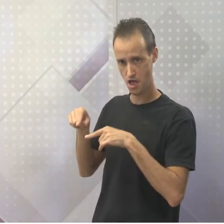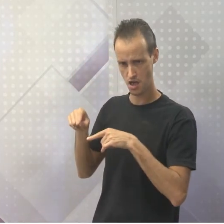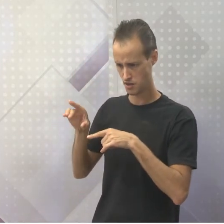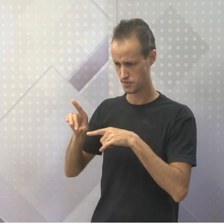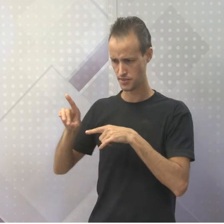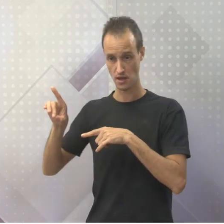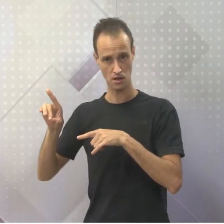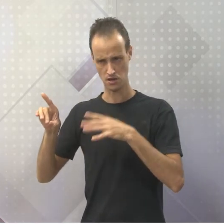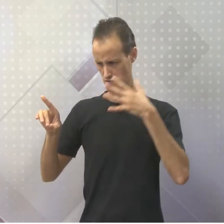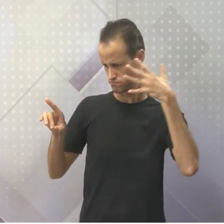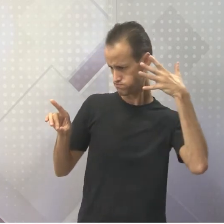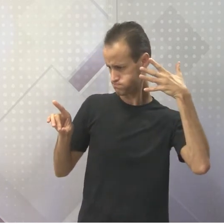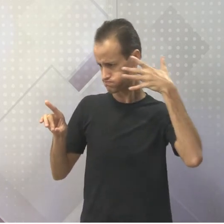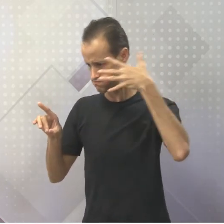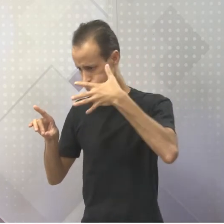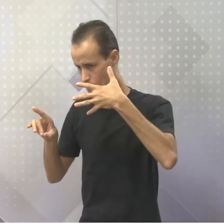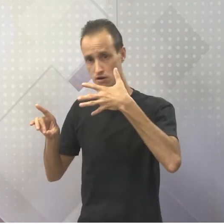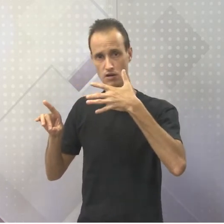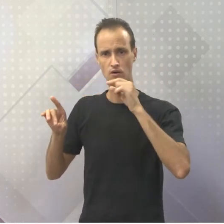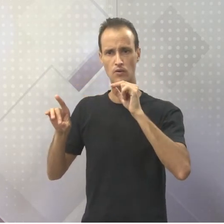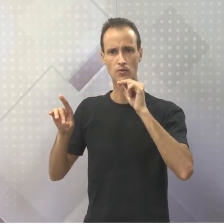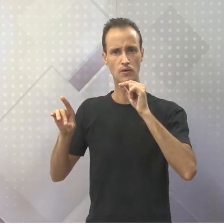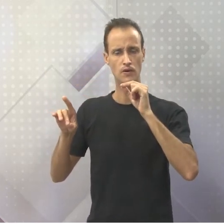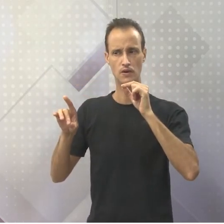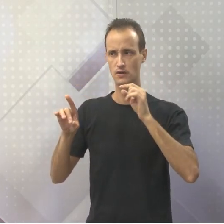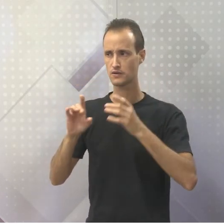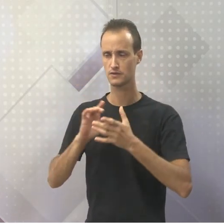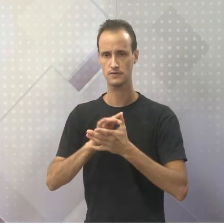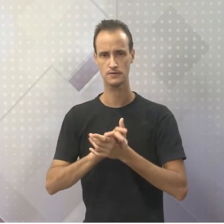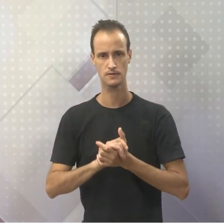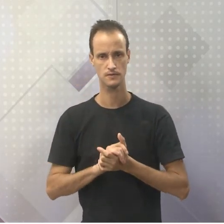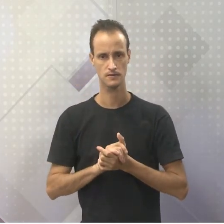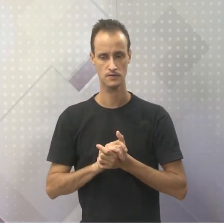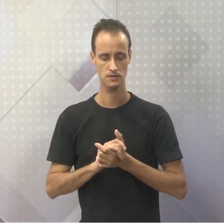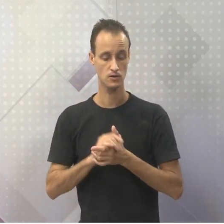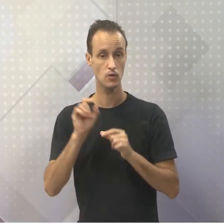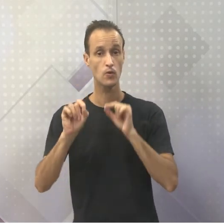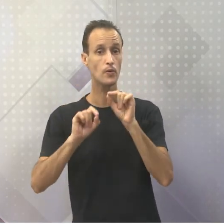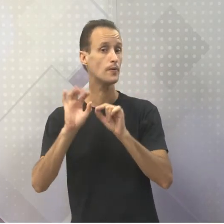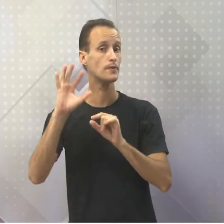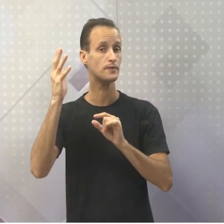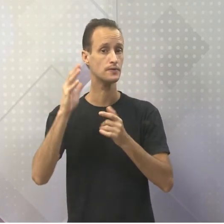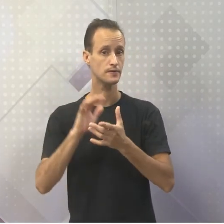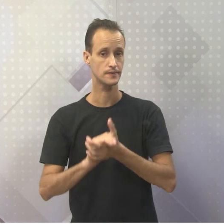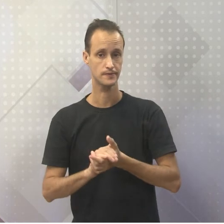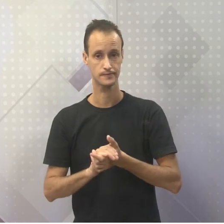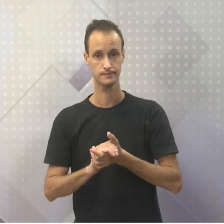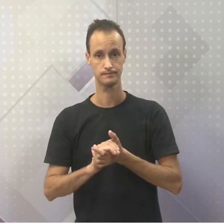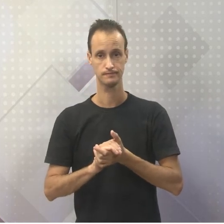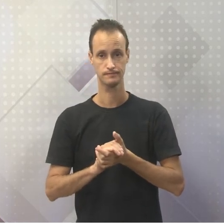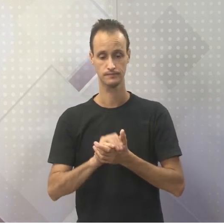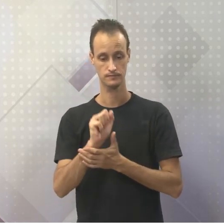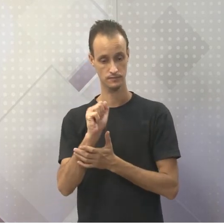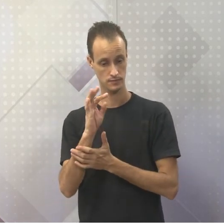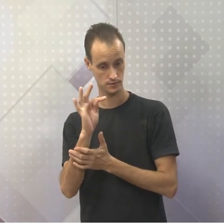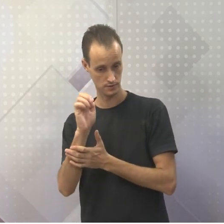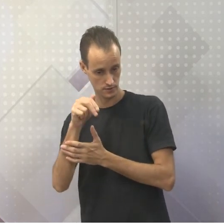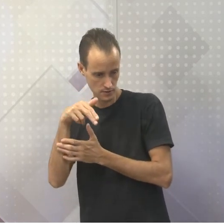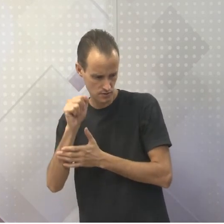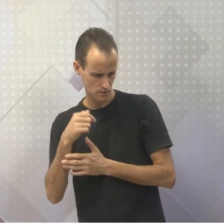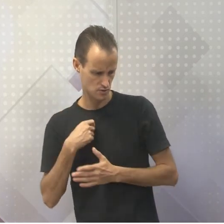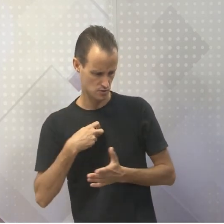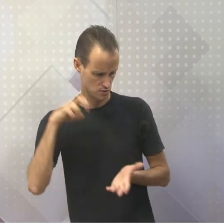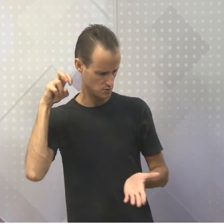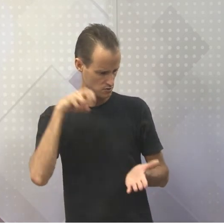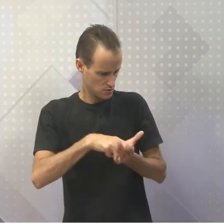o que foi que aconteceu? Ela